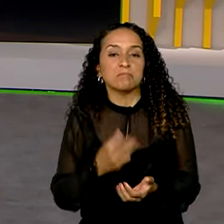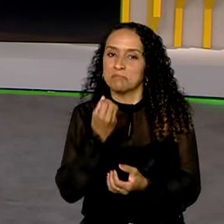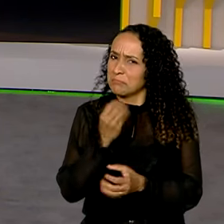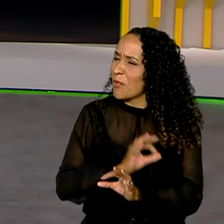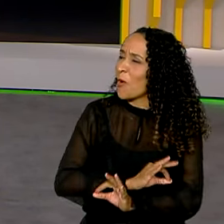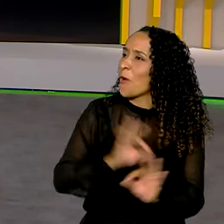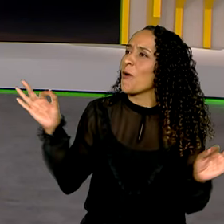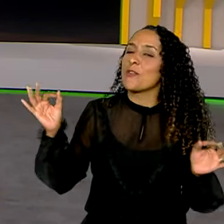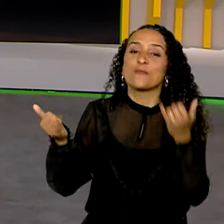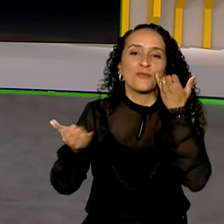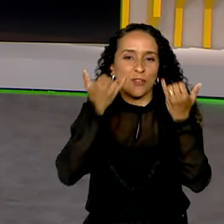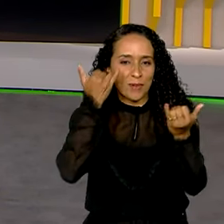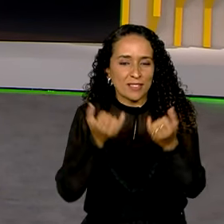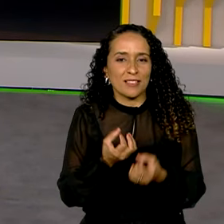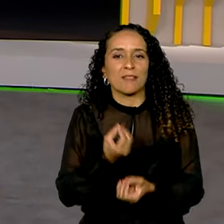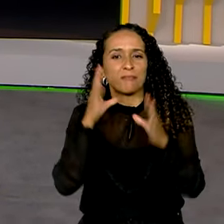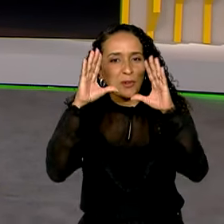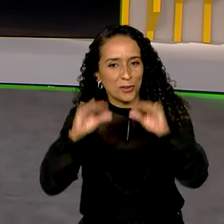notícias. Obrigada e uma boa noite para você.